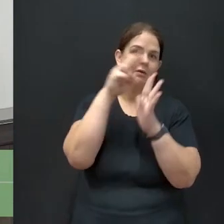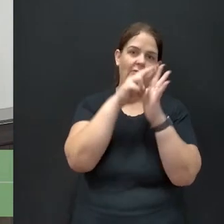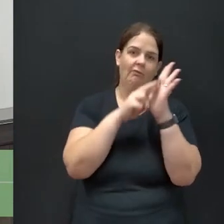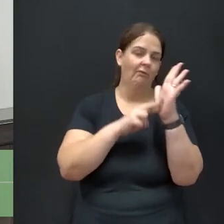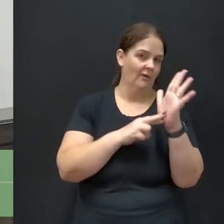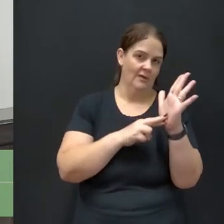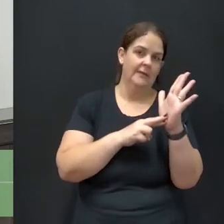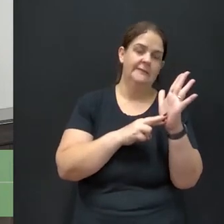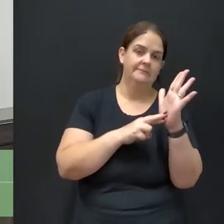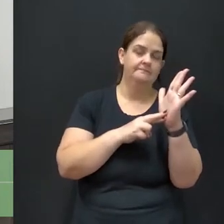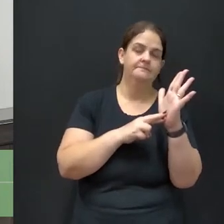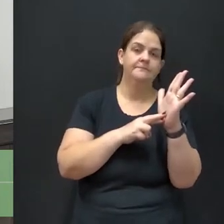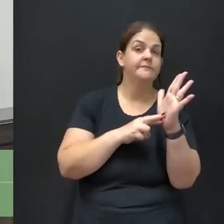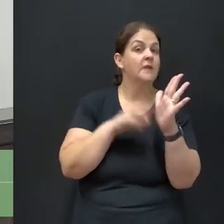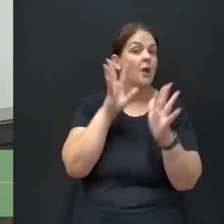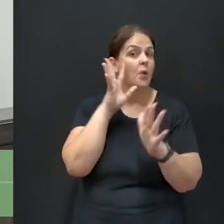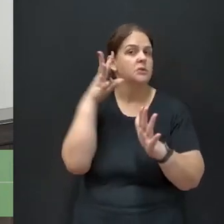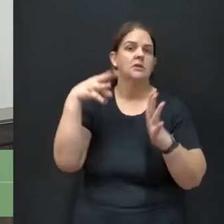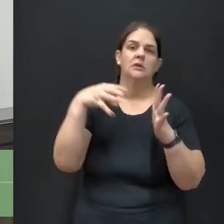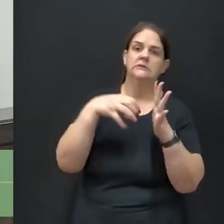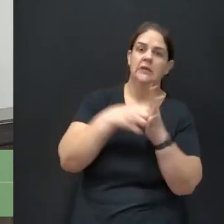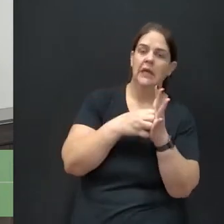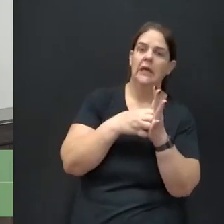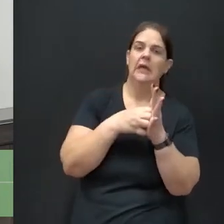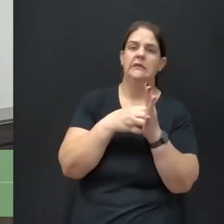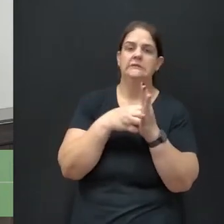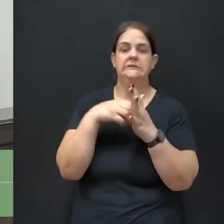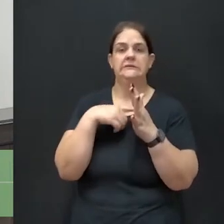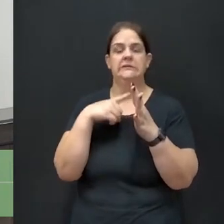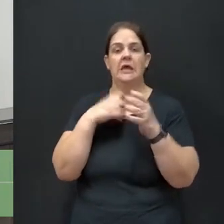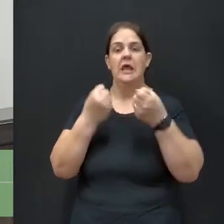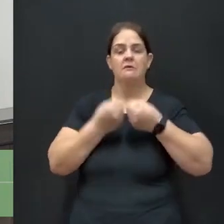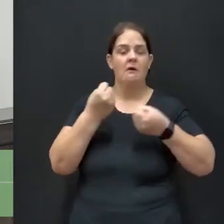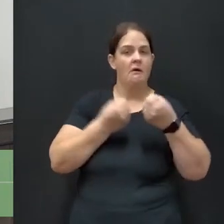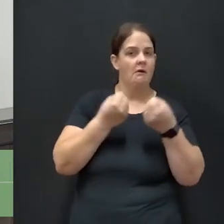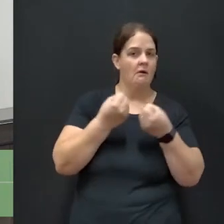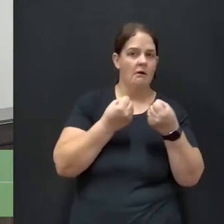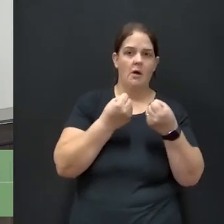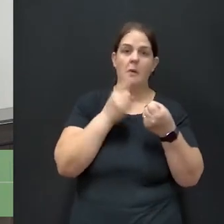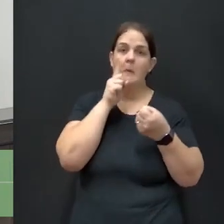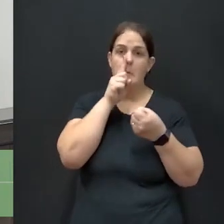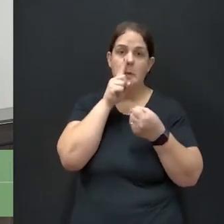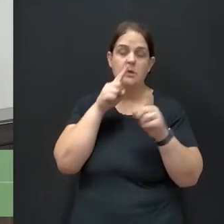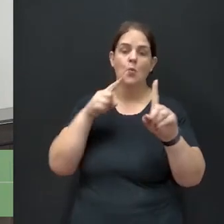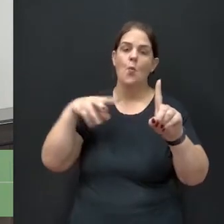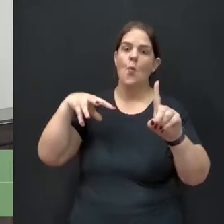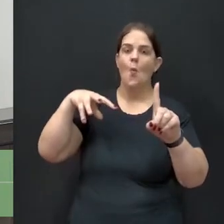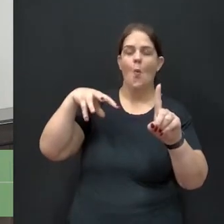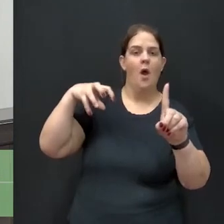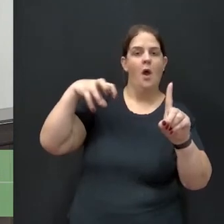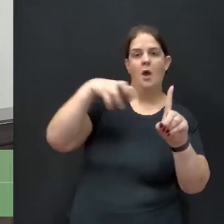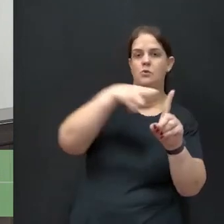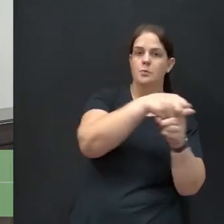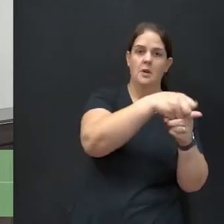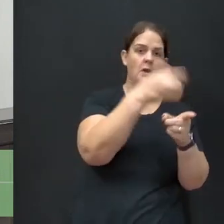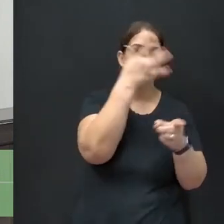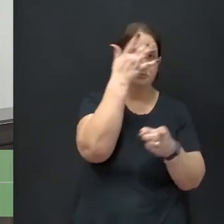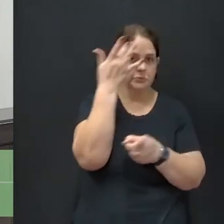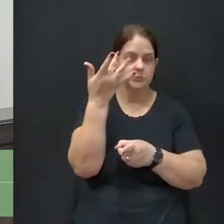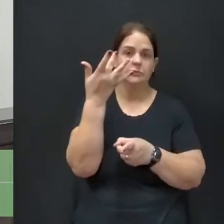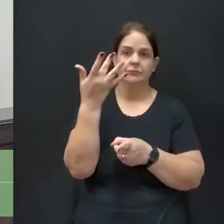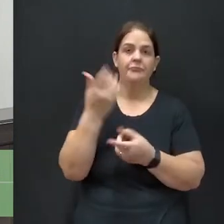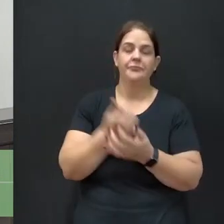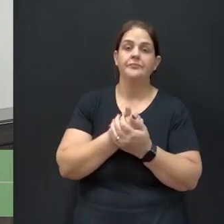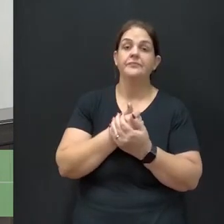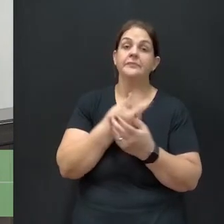E aí, acontecendo acidentes, veículos com risco de atropelar as pessoas, a gente percebe